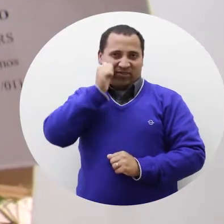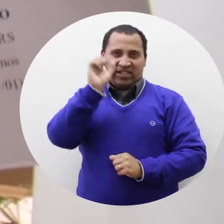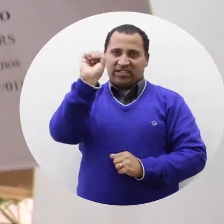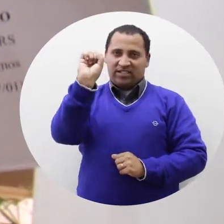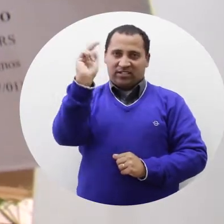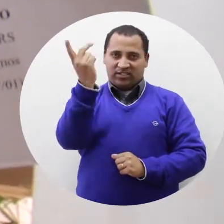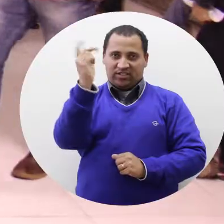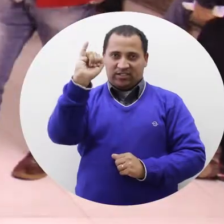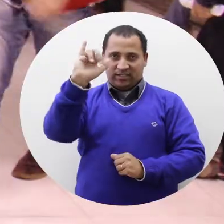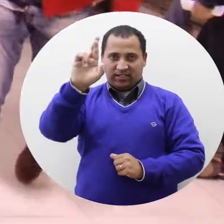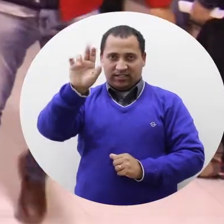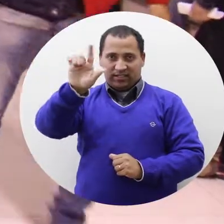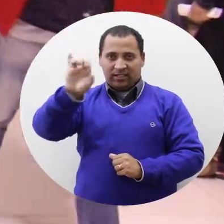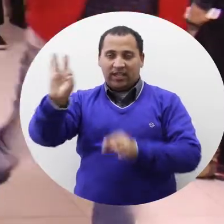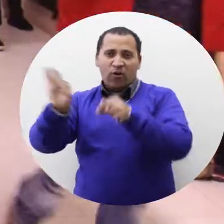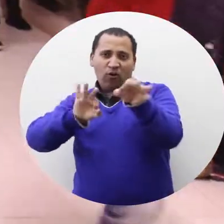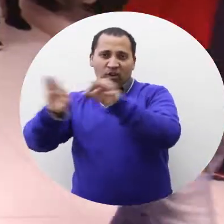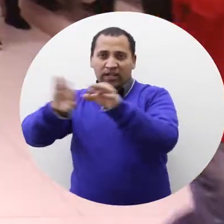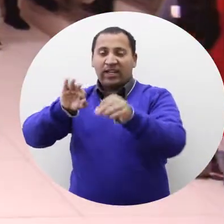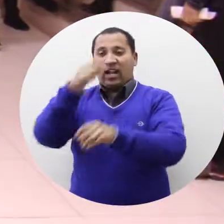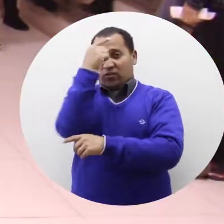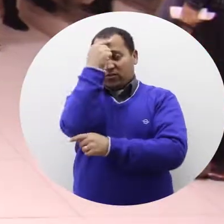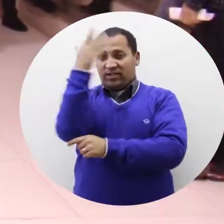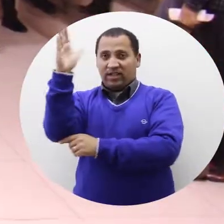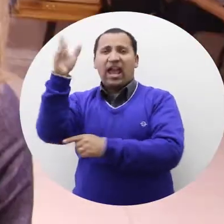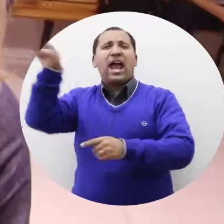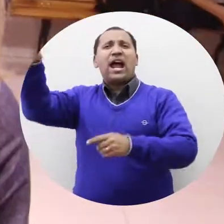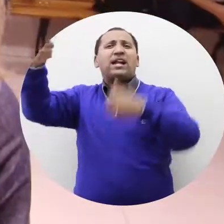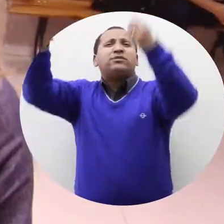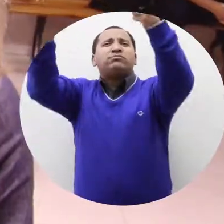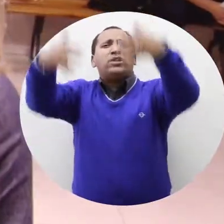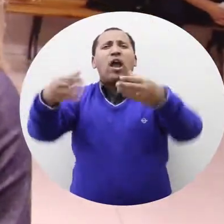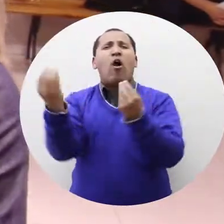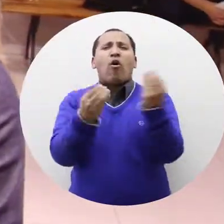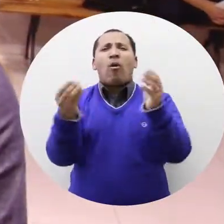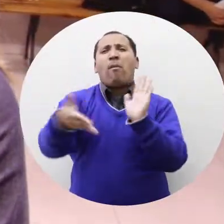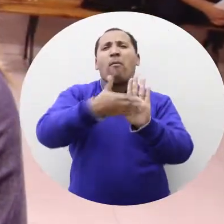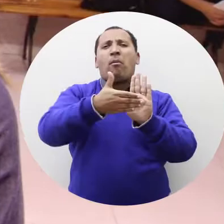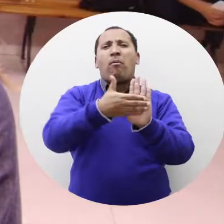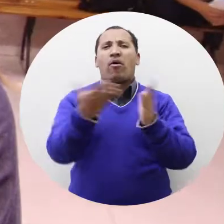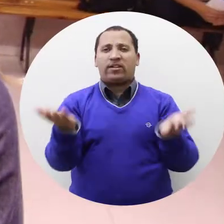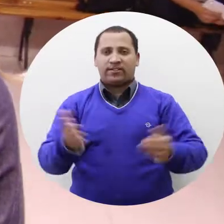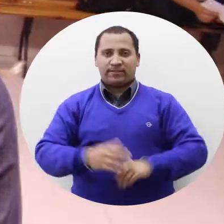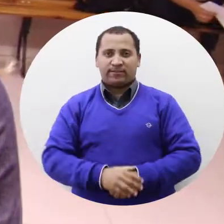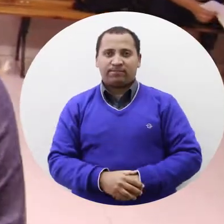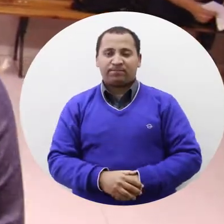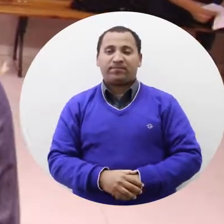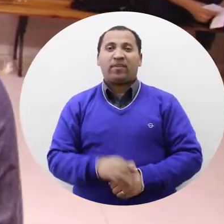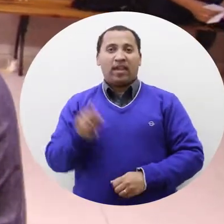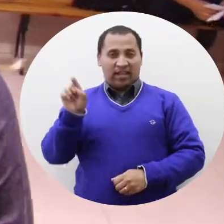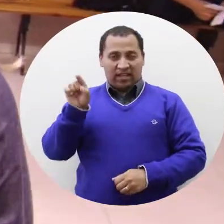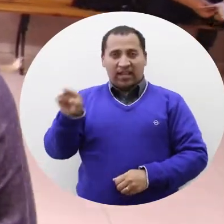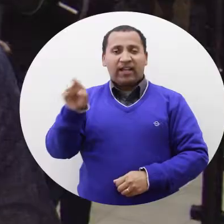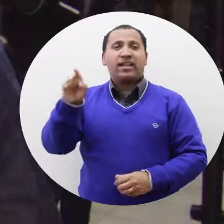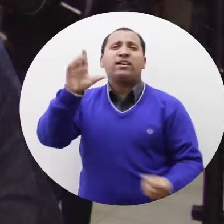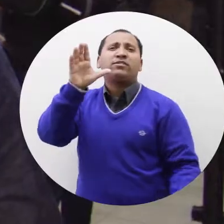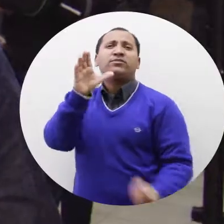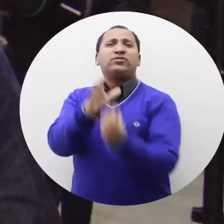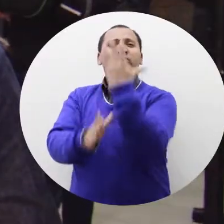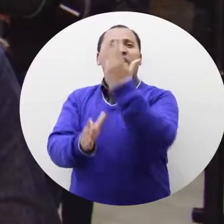Pelotas. Shirley é a coordenadora do projeto na Unipampa e conta como surgiu a proposta.